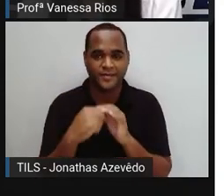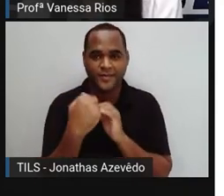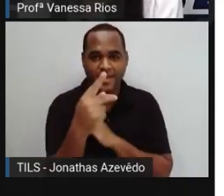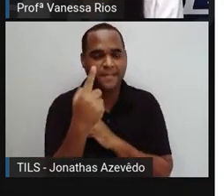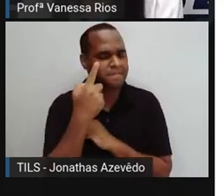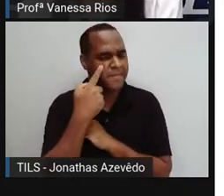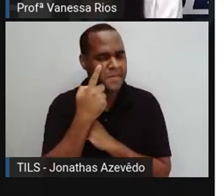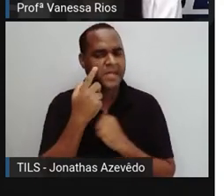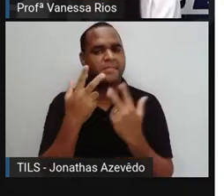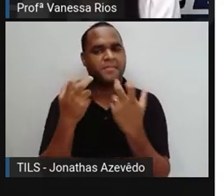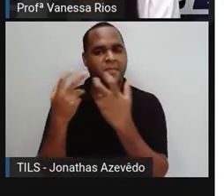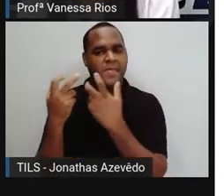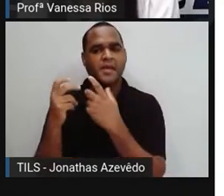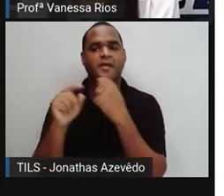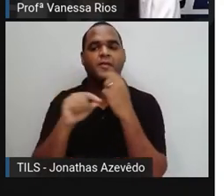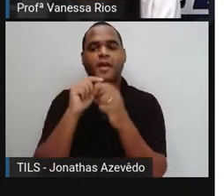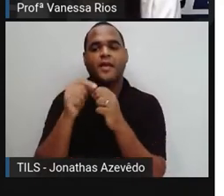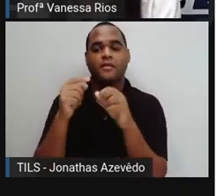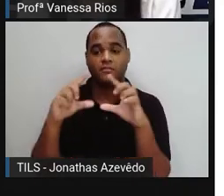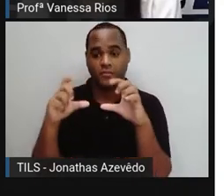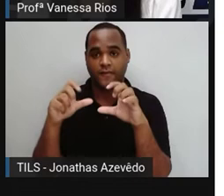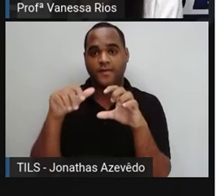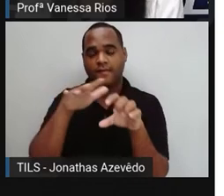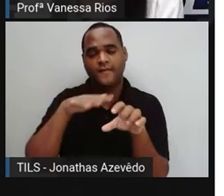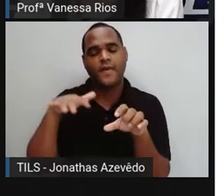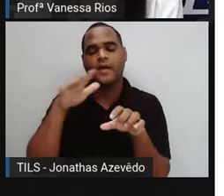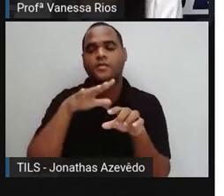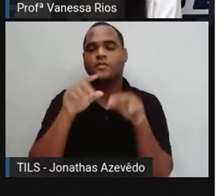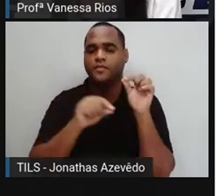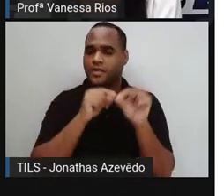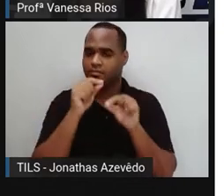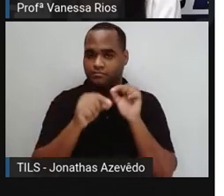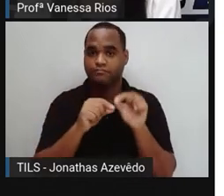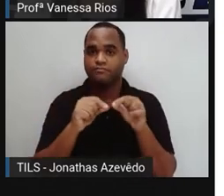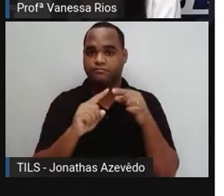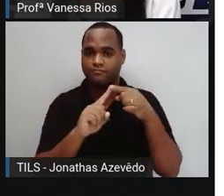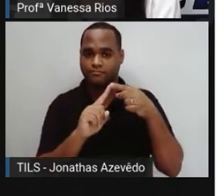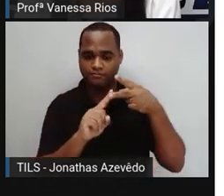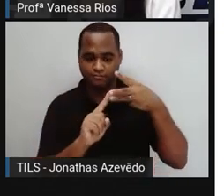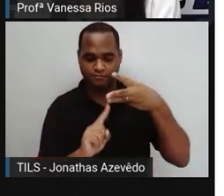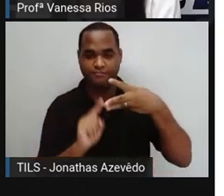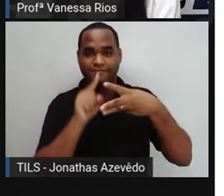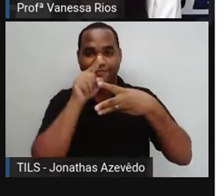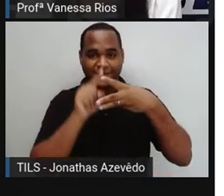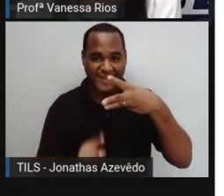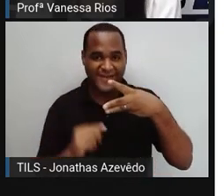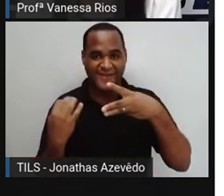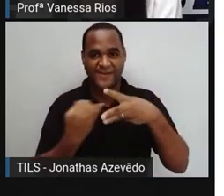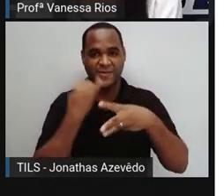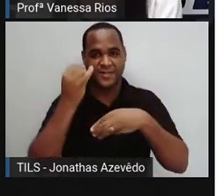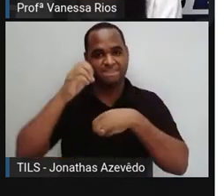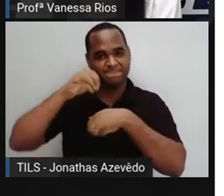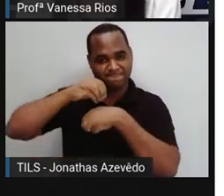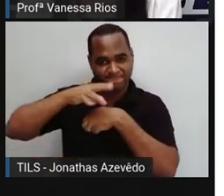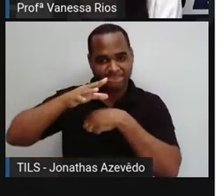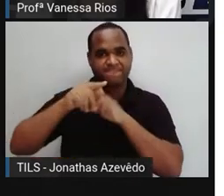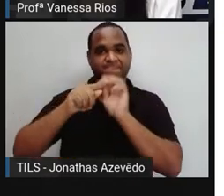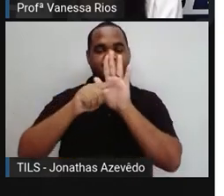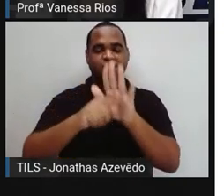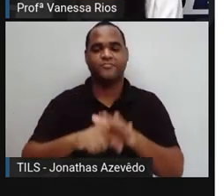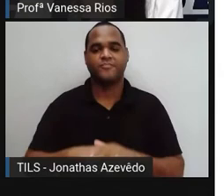observa nas fotografias? Eu coloquei aqui três pontos para a gente destacar na nossa observação.